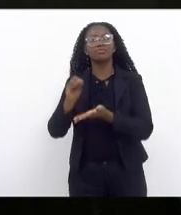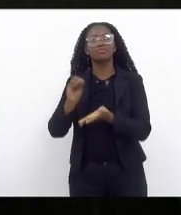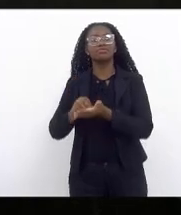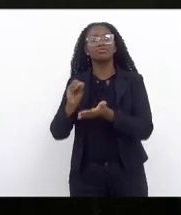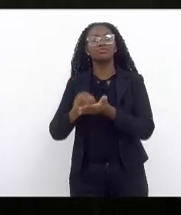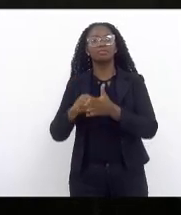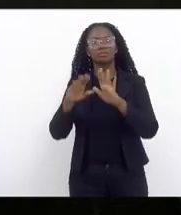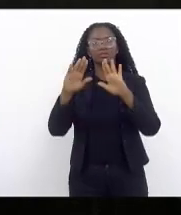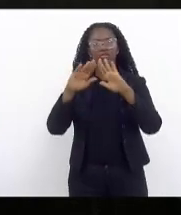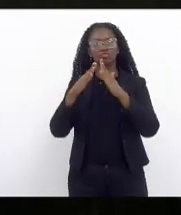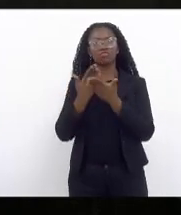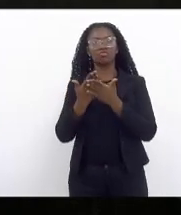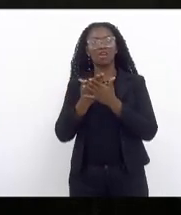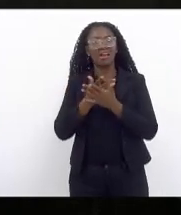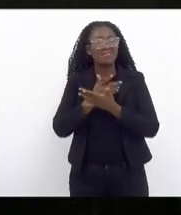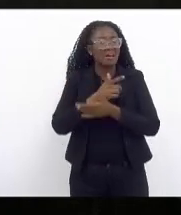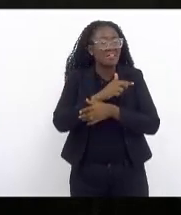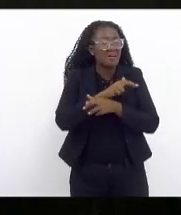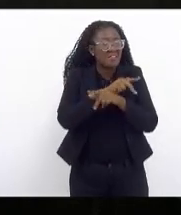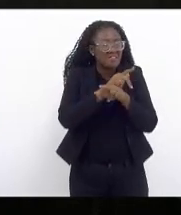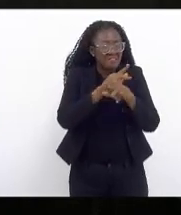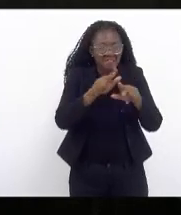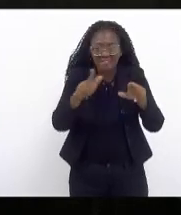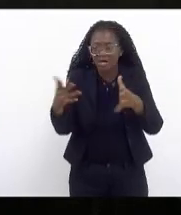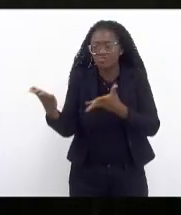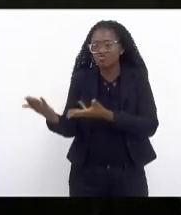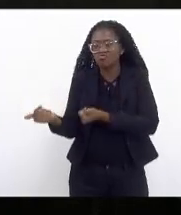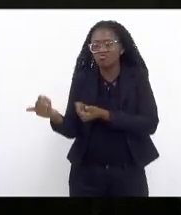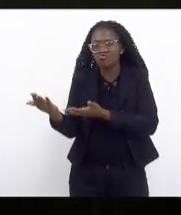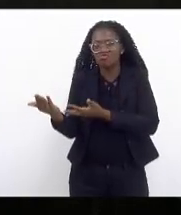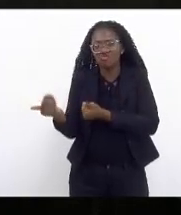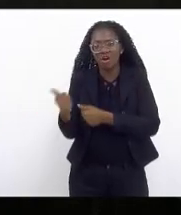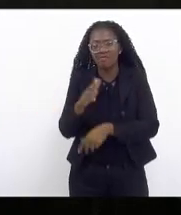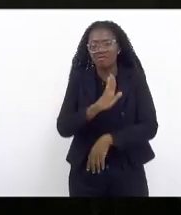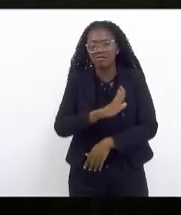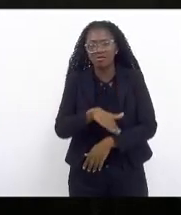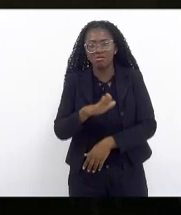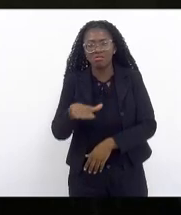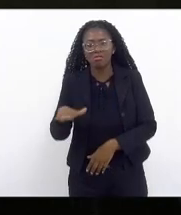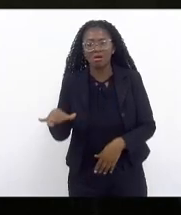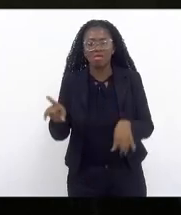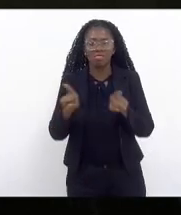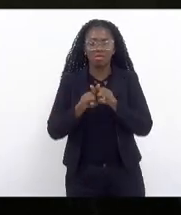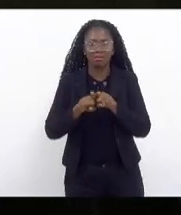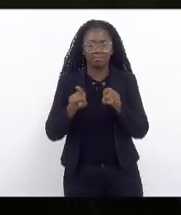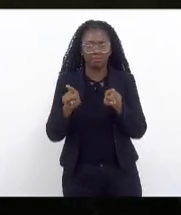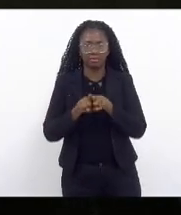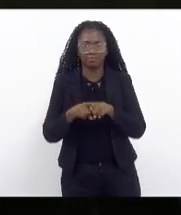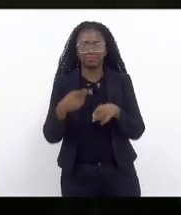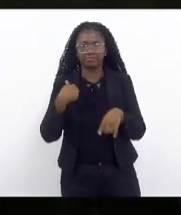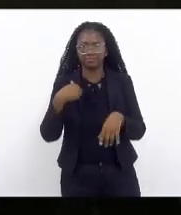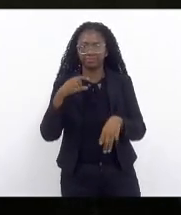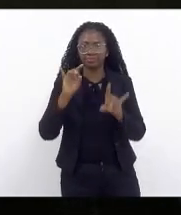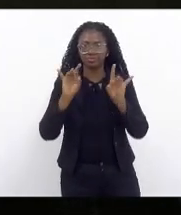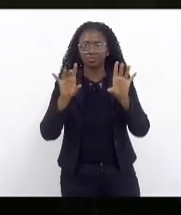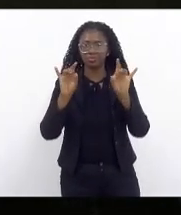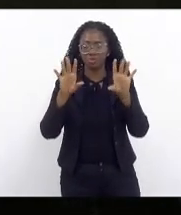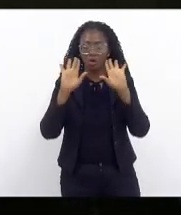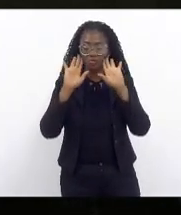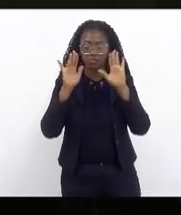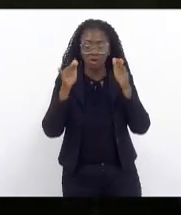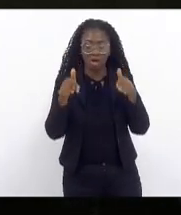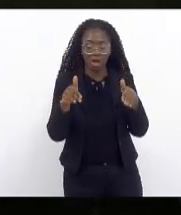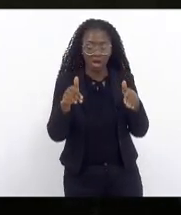escolas para tantos jovens e para tantas crianças eu venho falar mais especificamente do